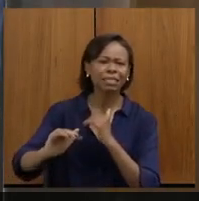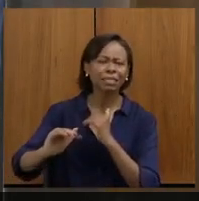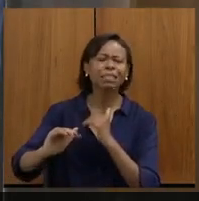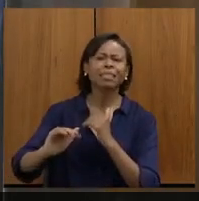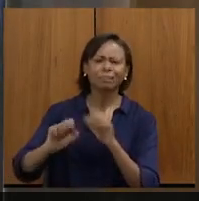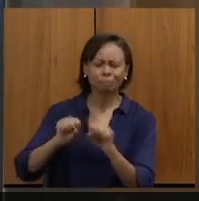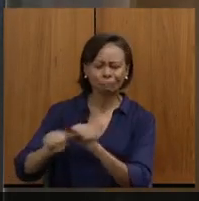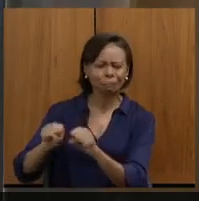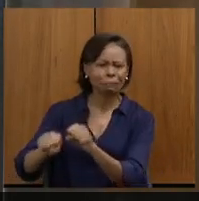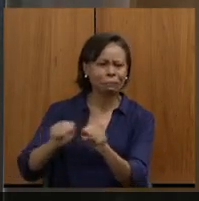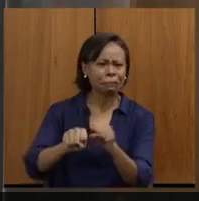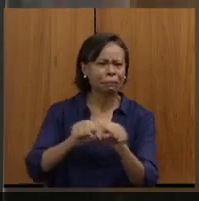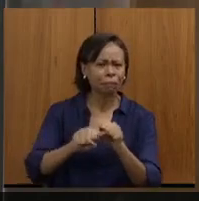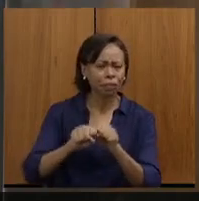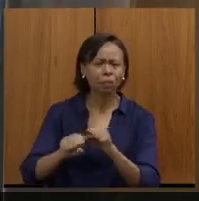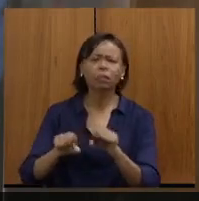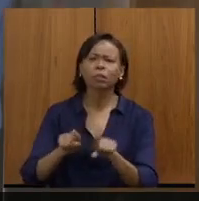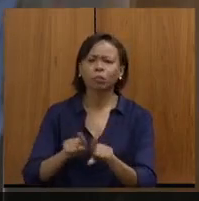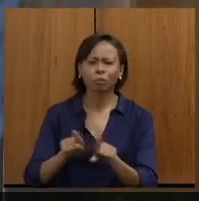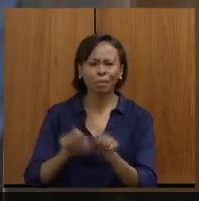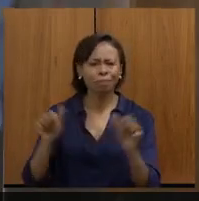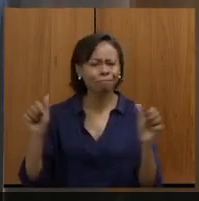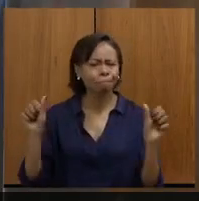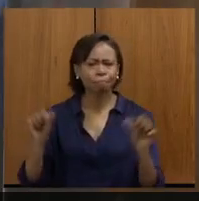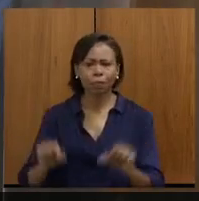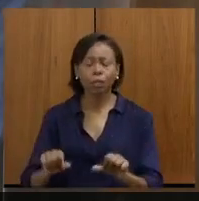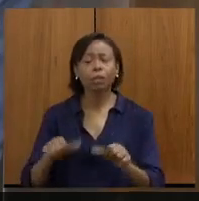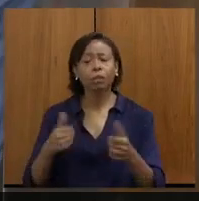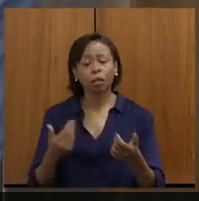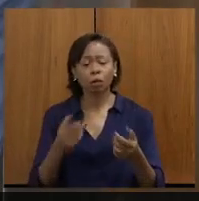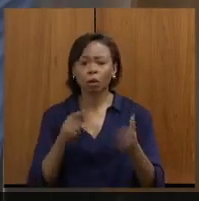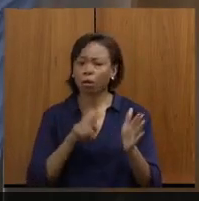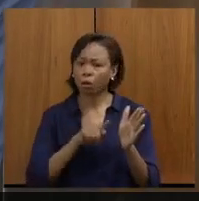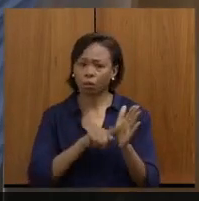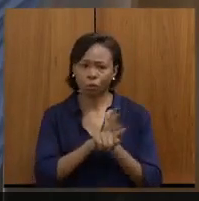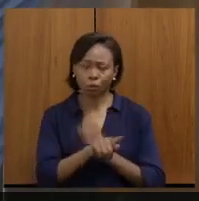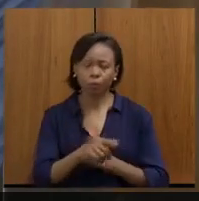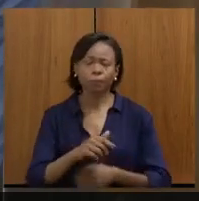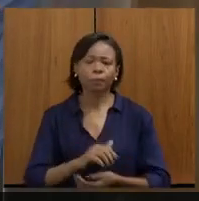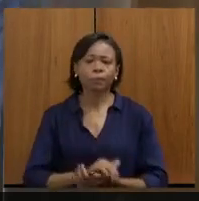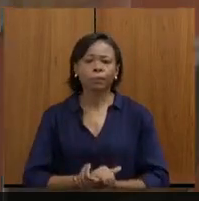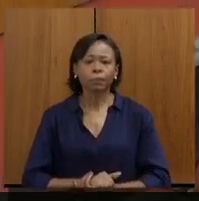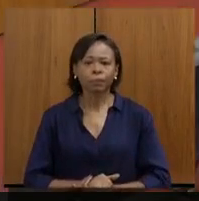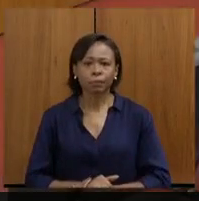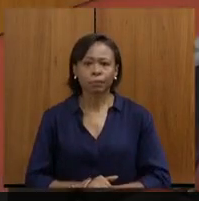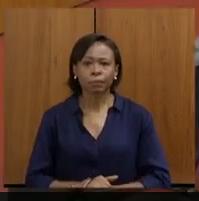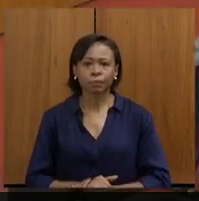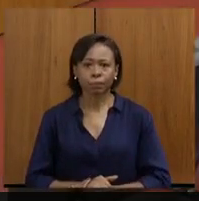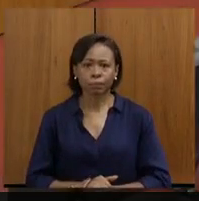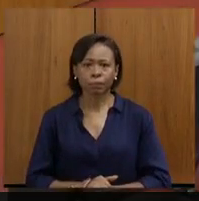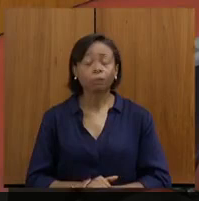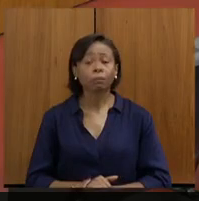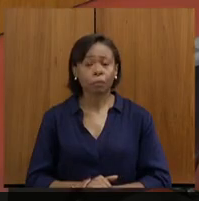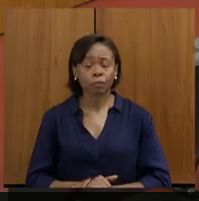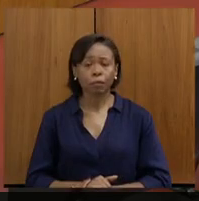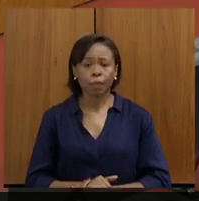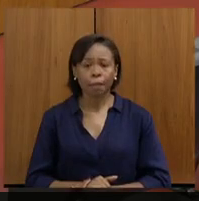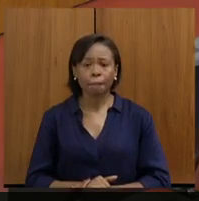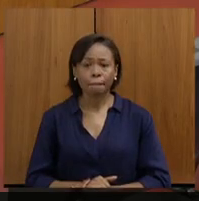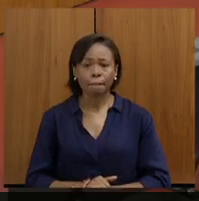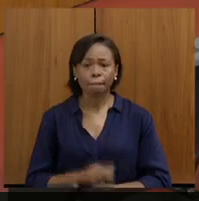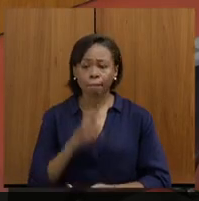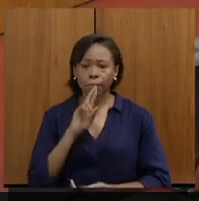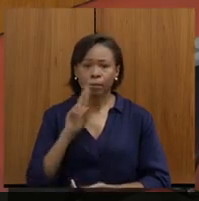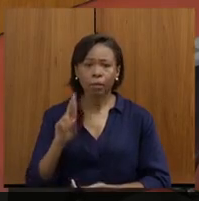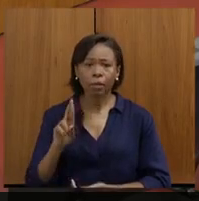muito danificada. Então é isso, secretário, mais um abraço. Obrigado, deputado. Olha, isso é um...